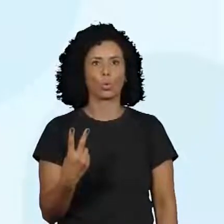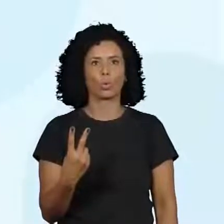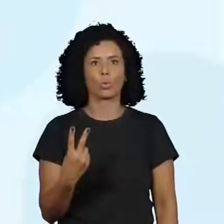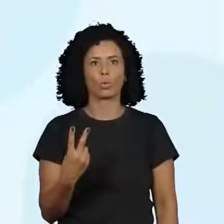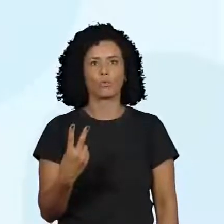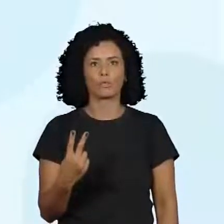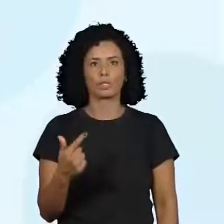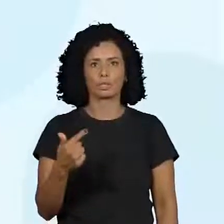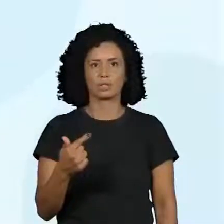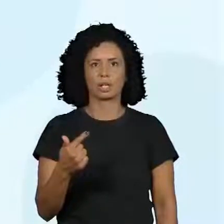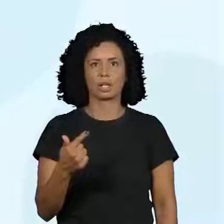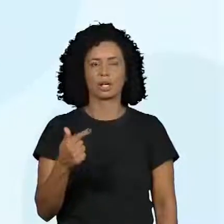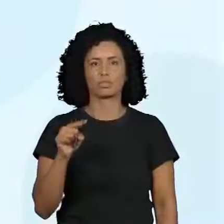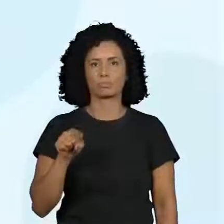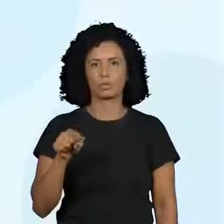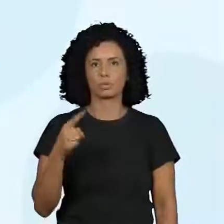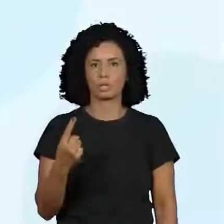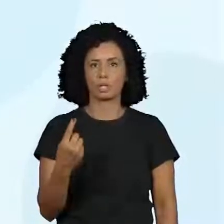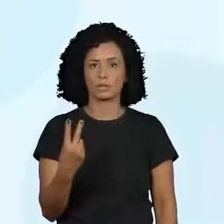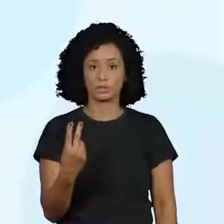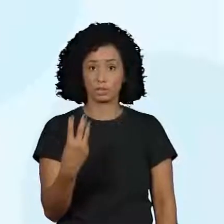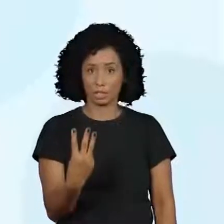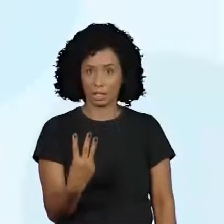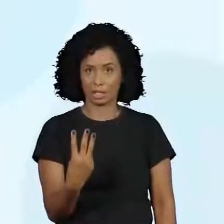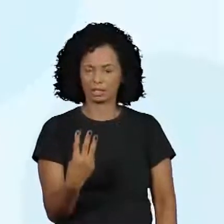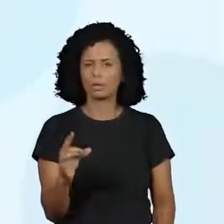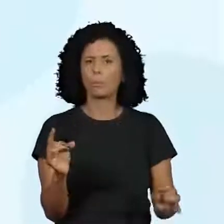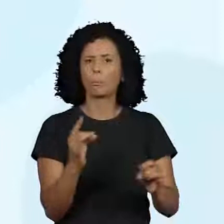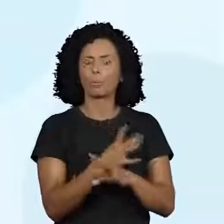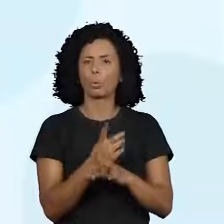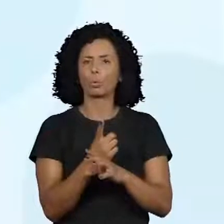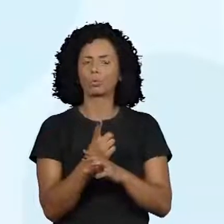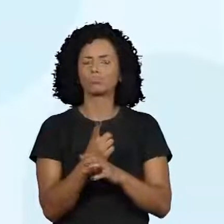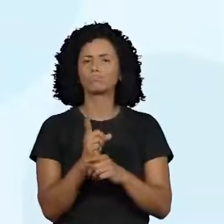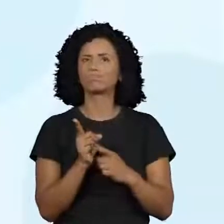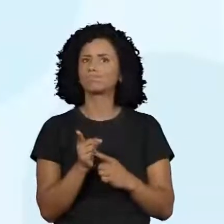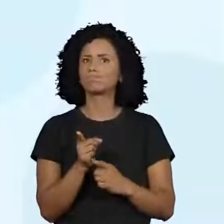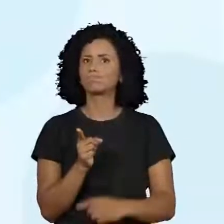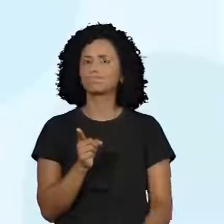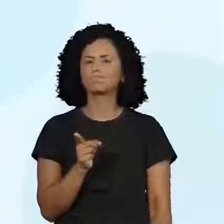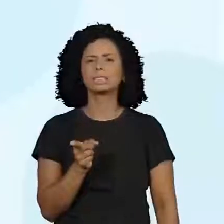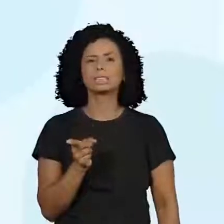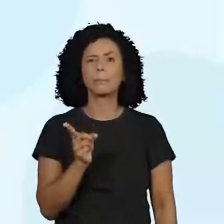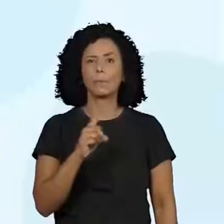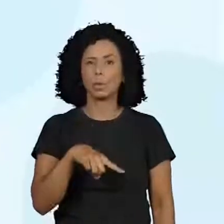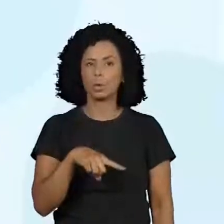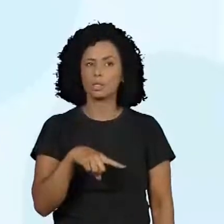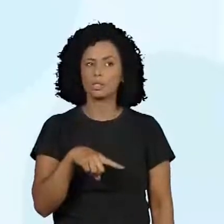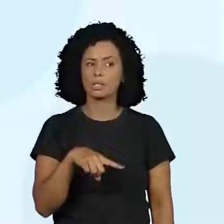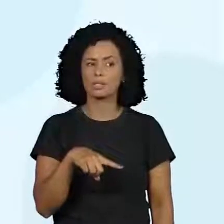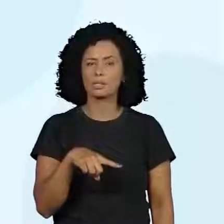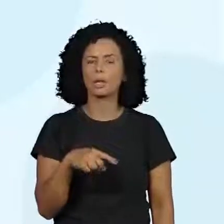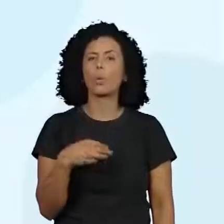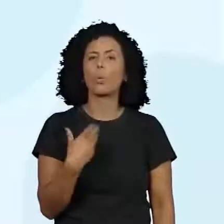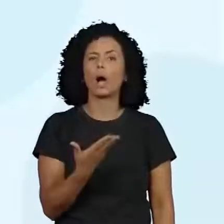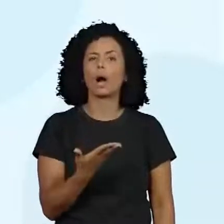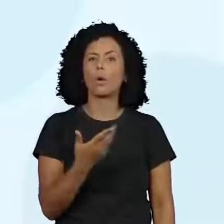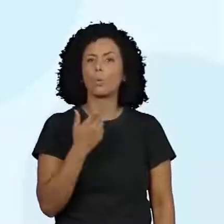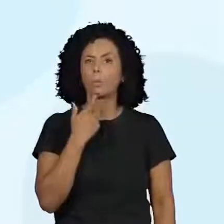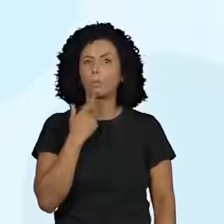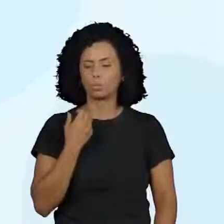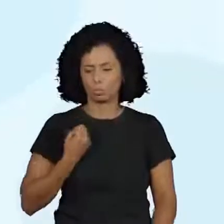cento e vinte e três. E depois do vinte e sete mil, cento e vinte e quatro? É só eu colocar o cinco.